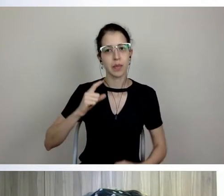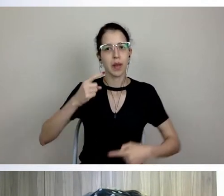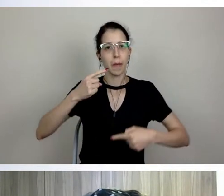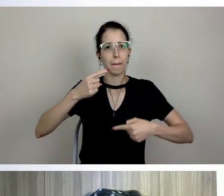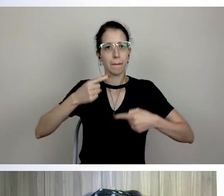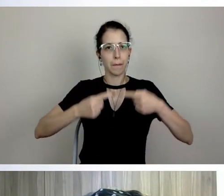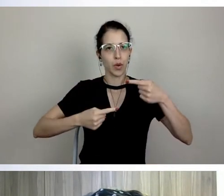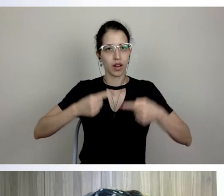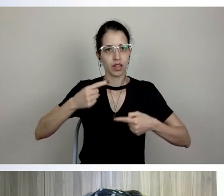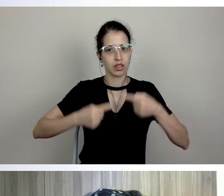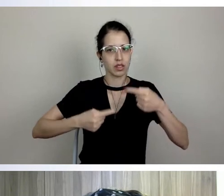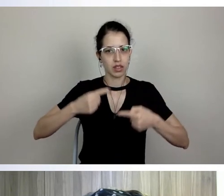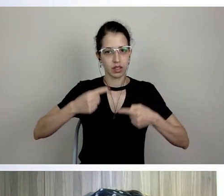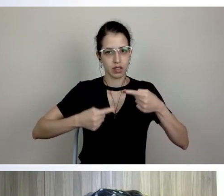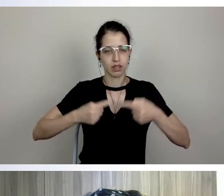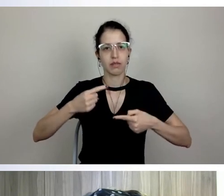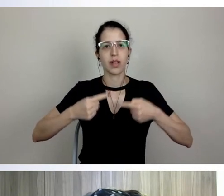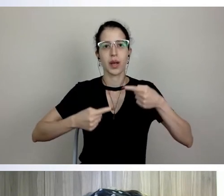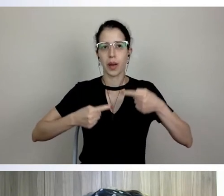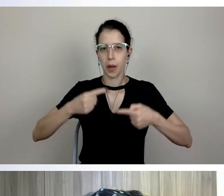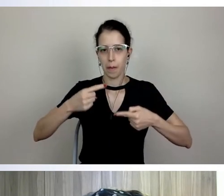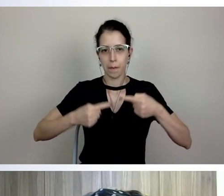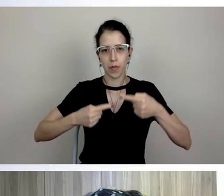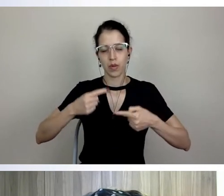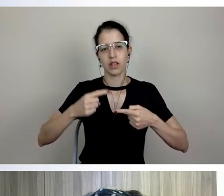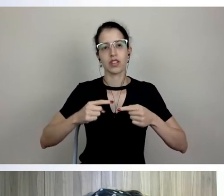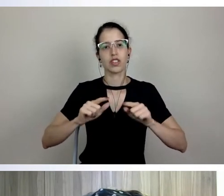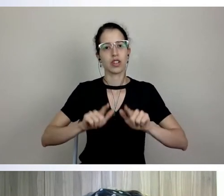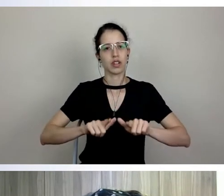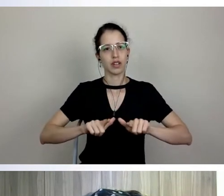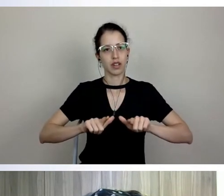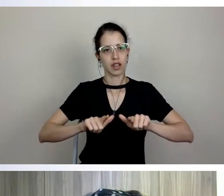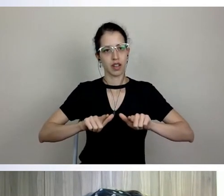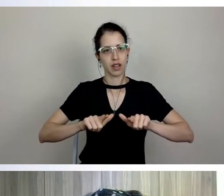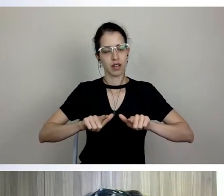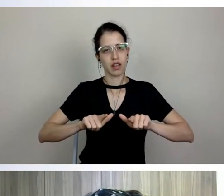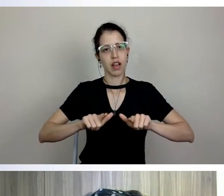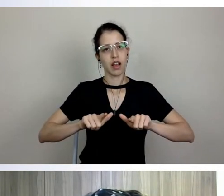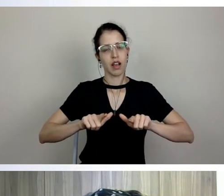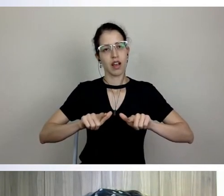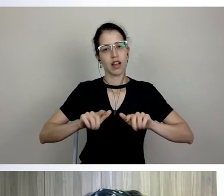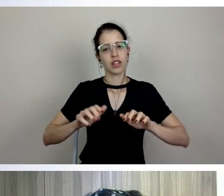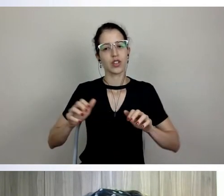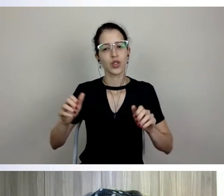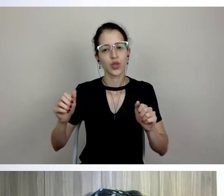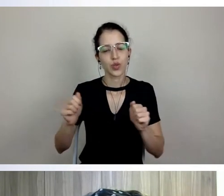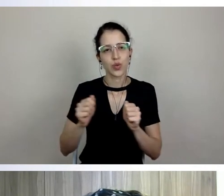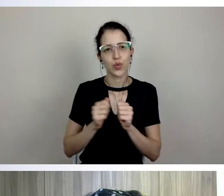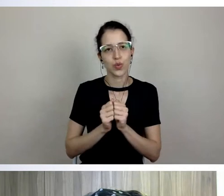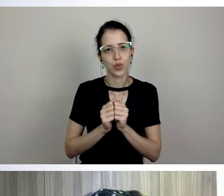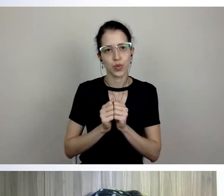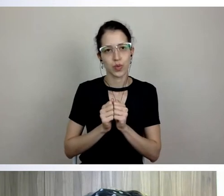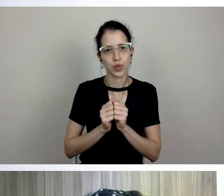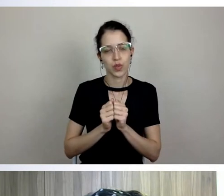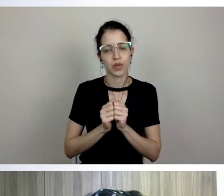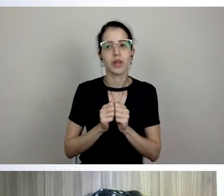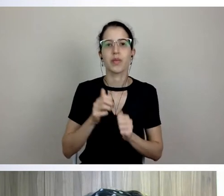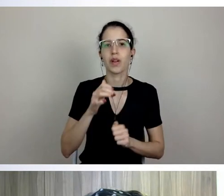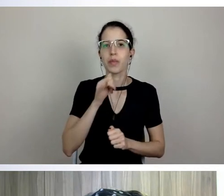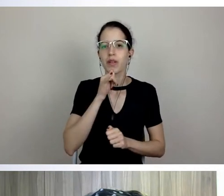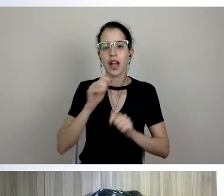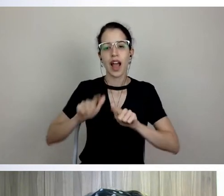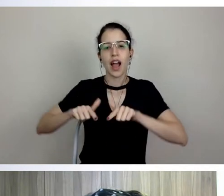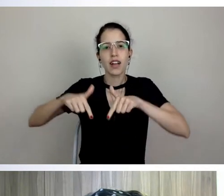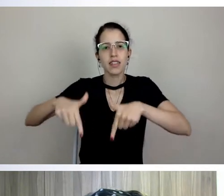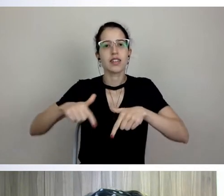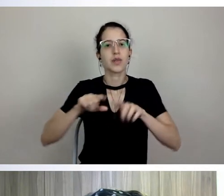ações de pesquisa, trazermos para perto e ajudarmos ações de pesquisa, de ensino,